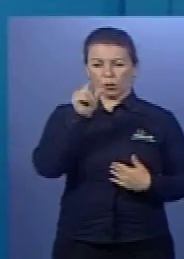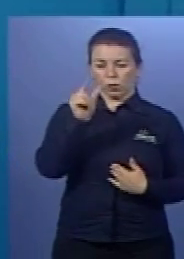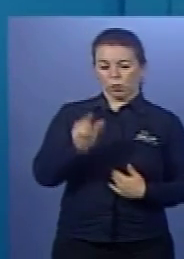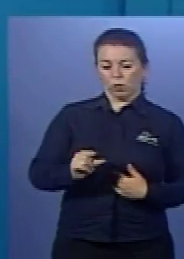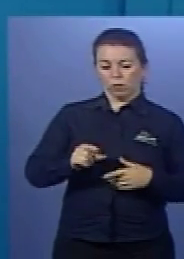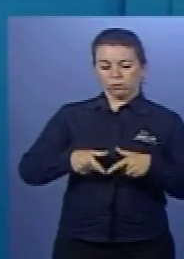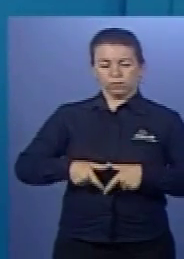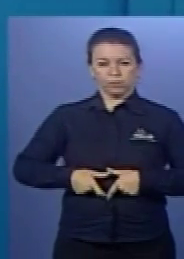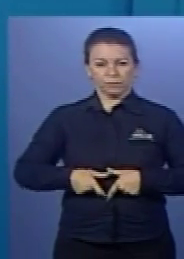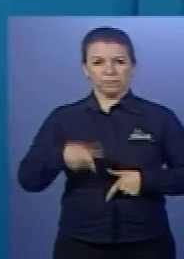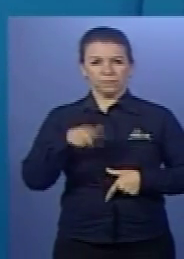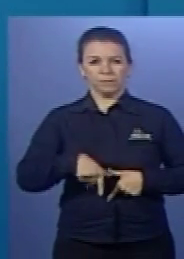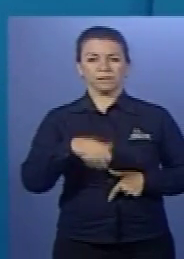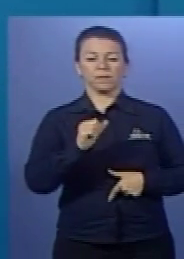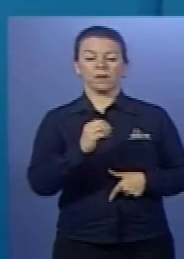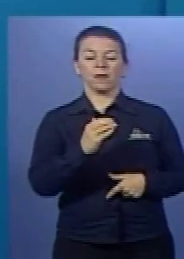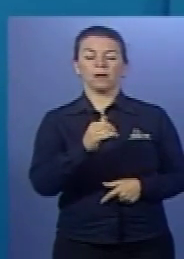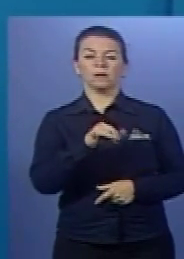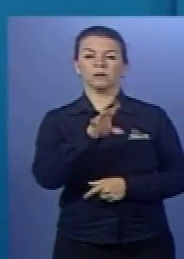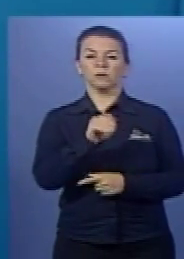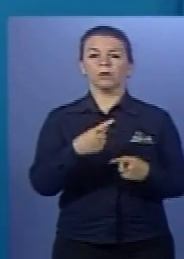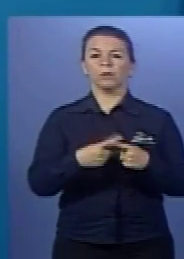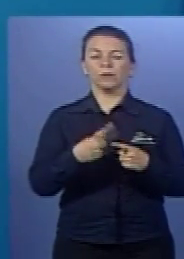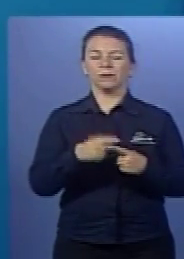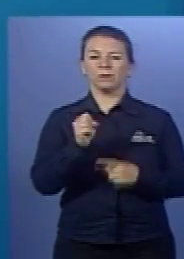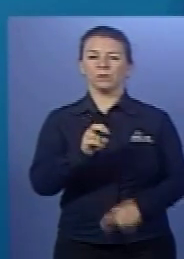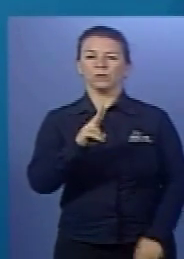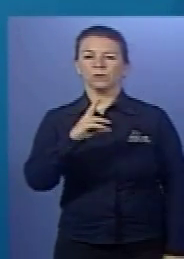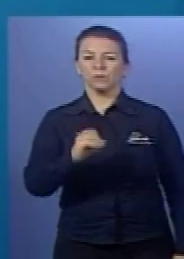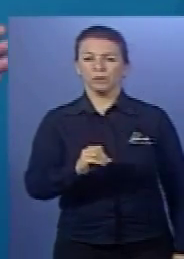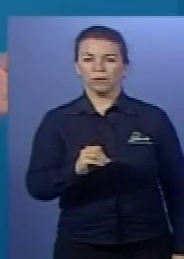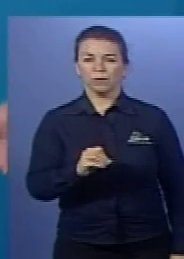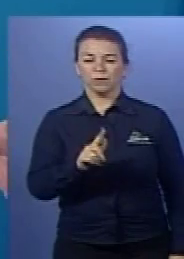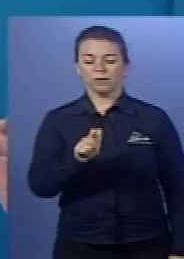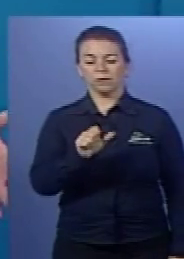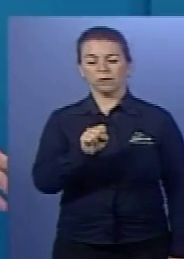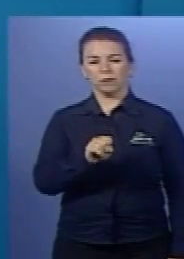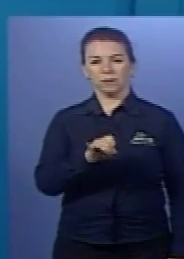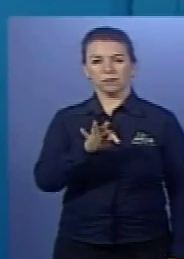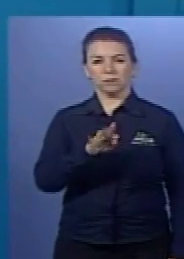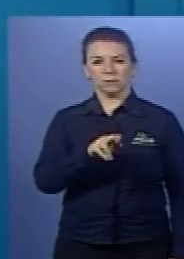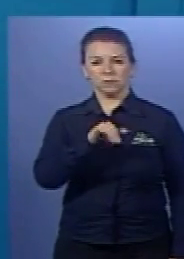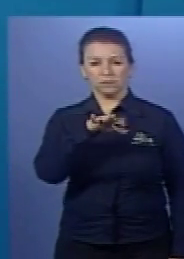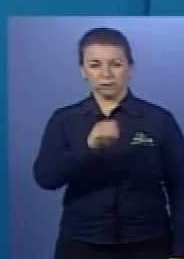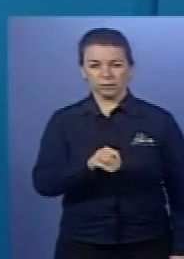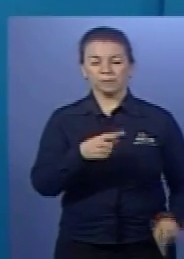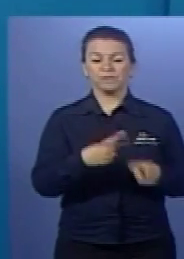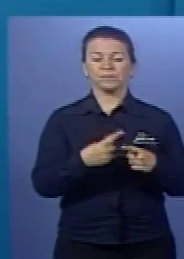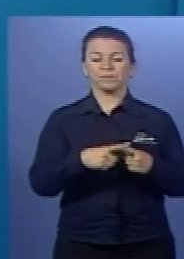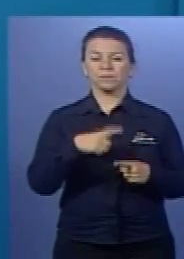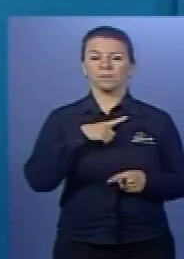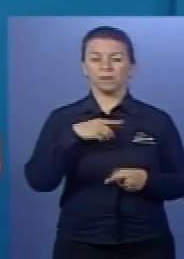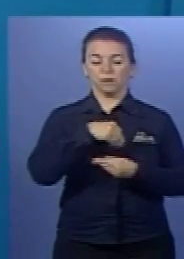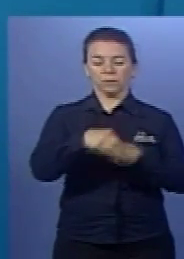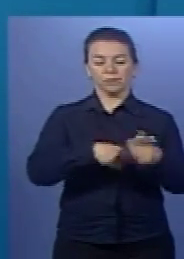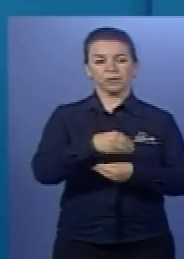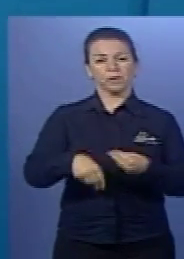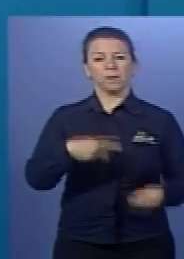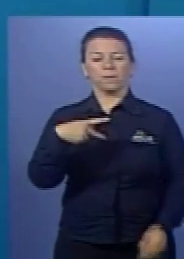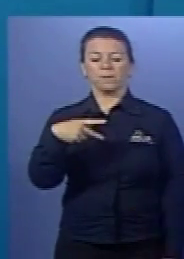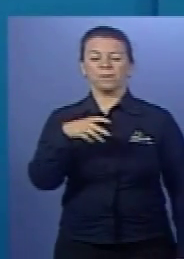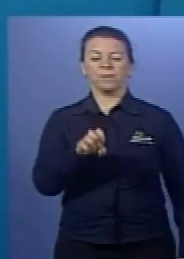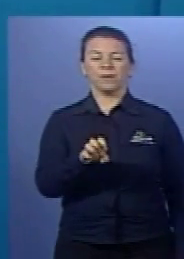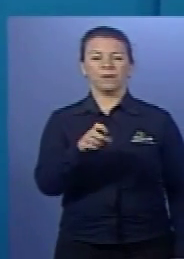Lá no seu estômago, lembre que é liberado suco gástrico, onde tem água, tem a enzima pepecina. Que vai agir sob